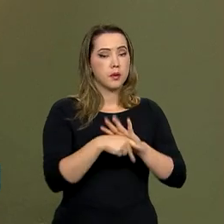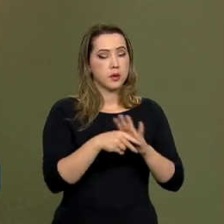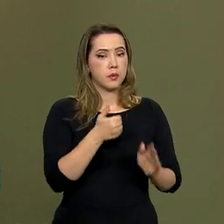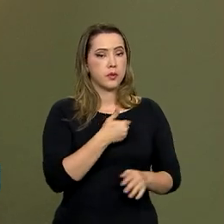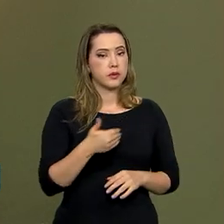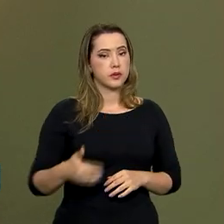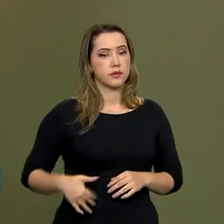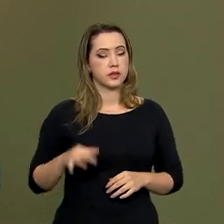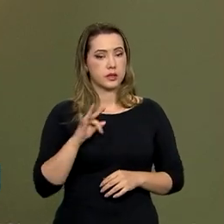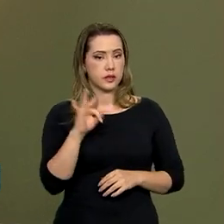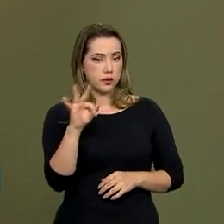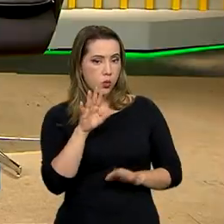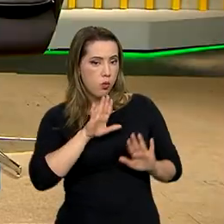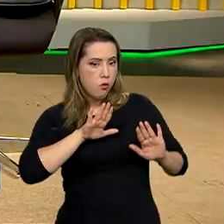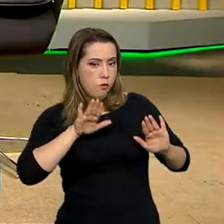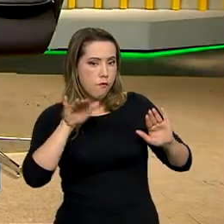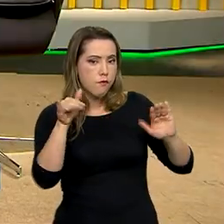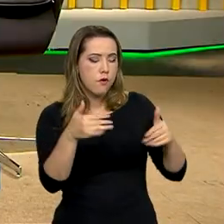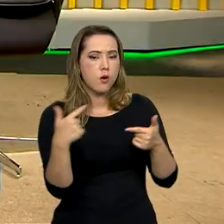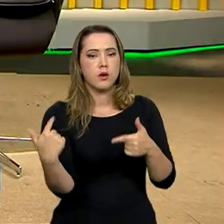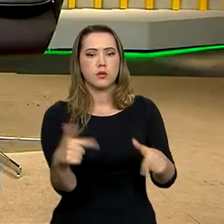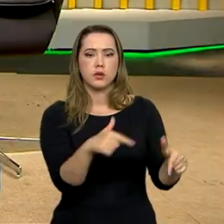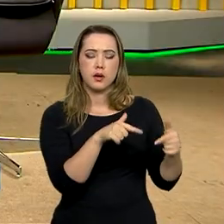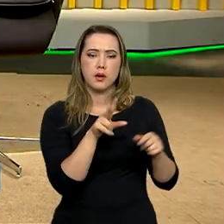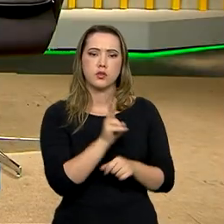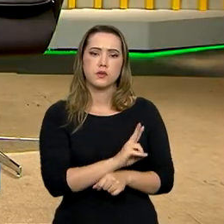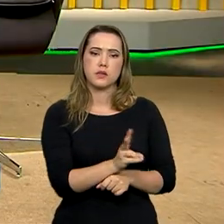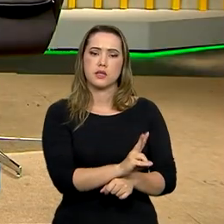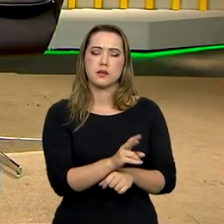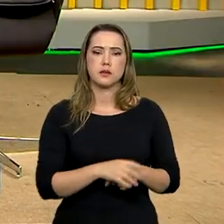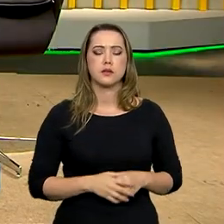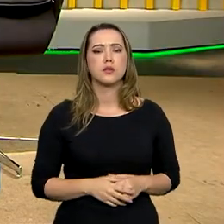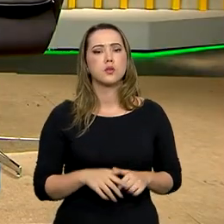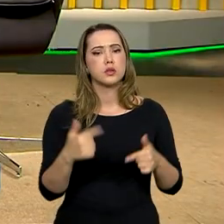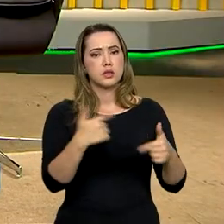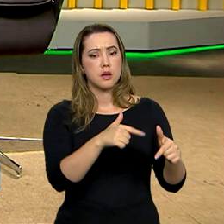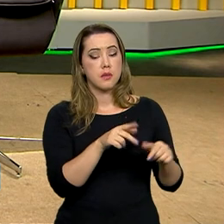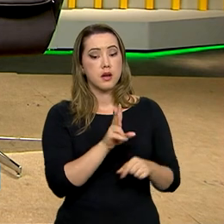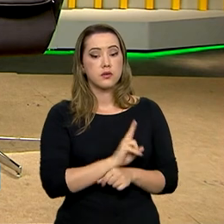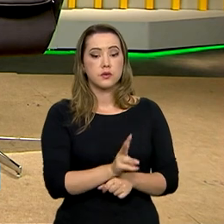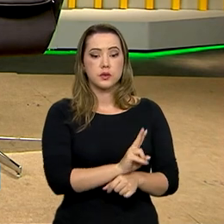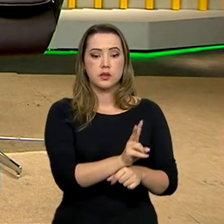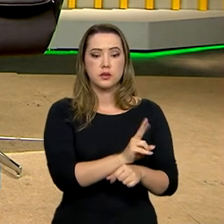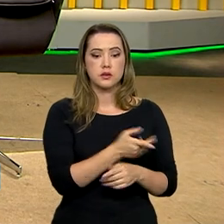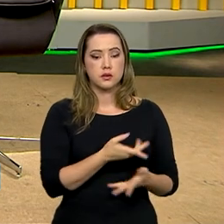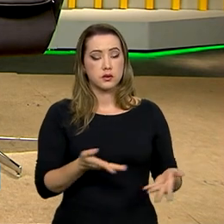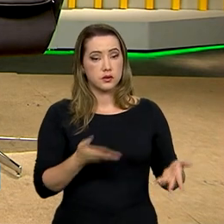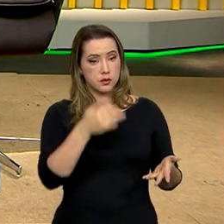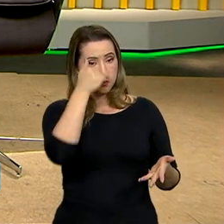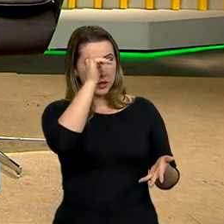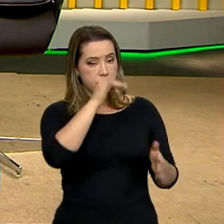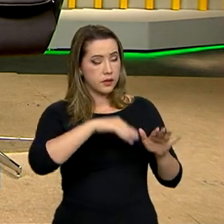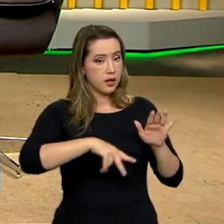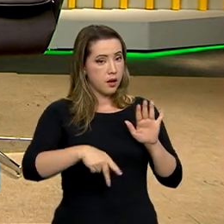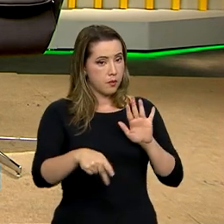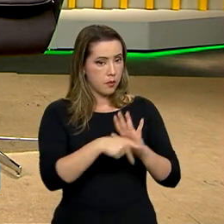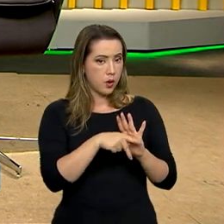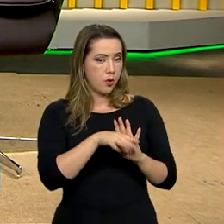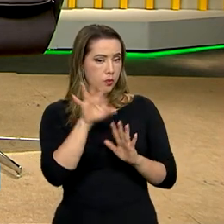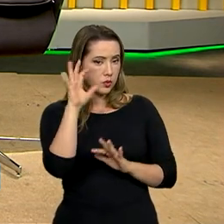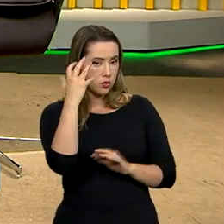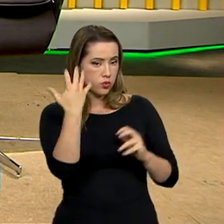governo federal, voltado para operações de fiscalização. Operações voltadas, então, para combater propriamente o